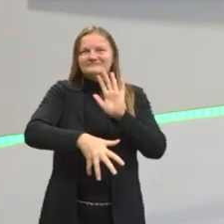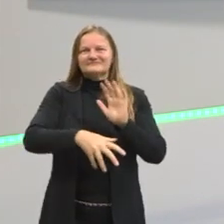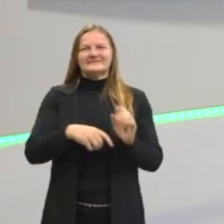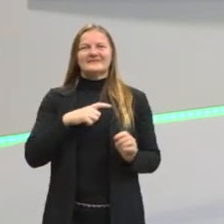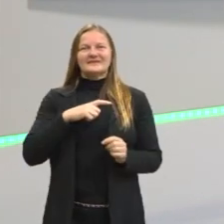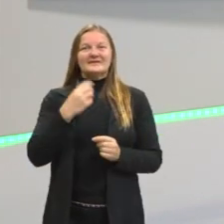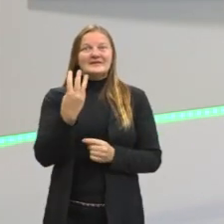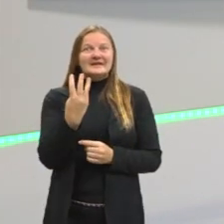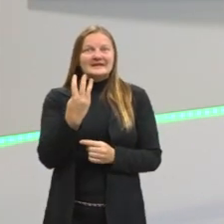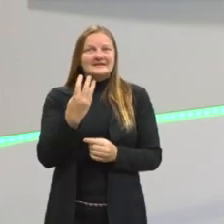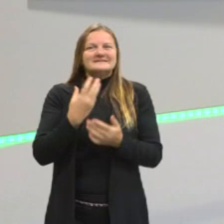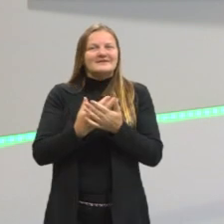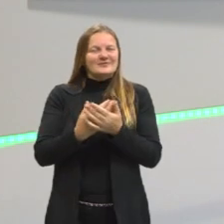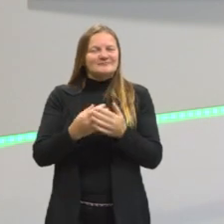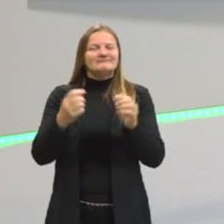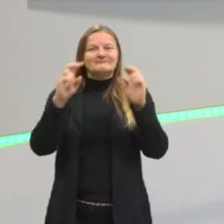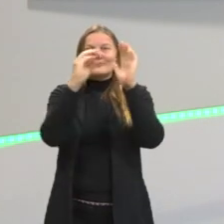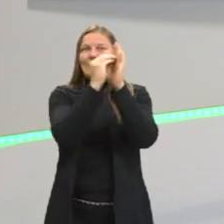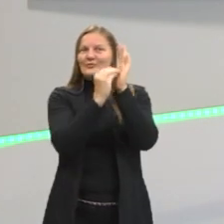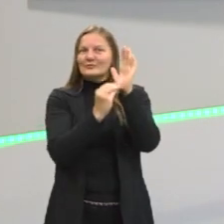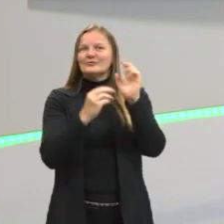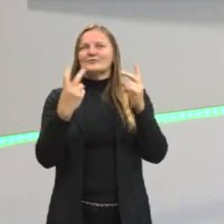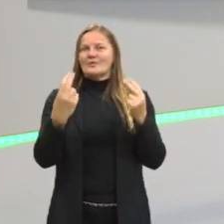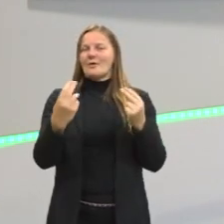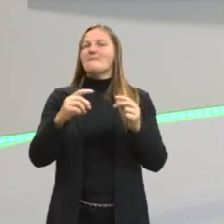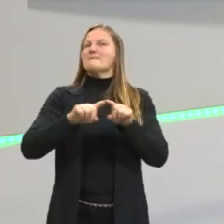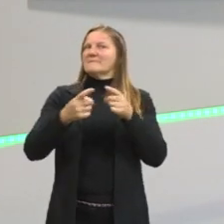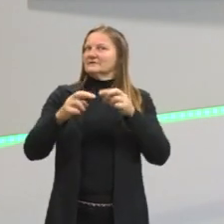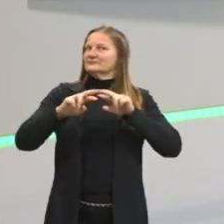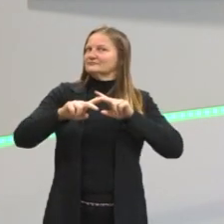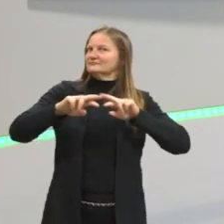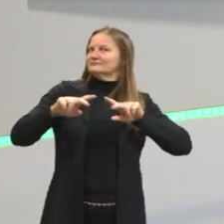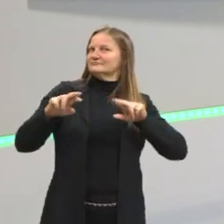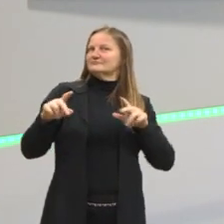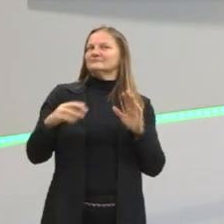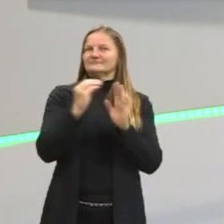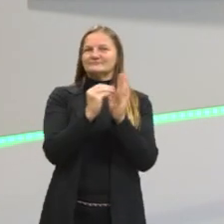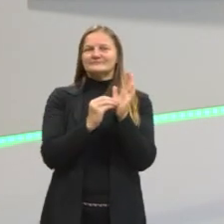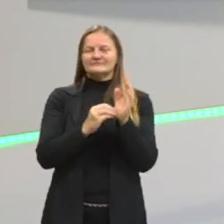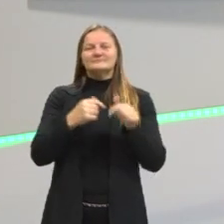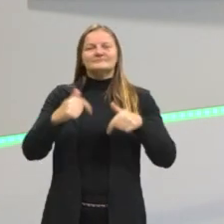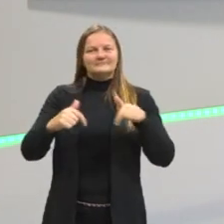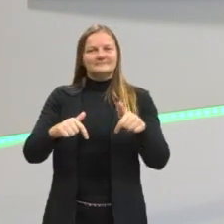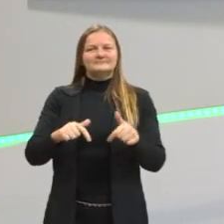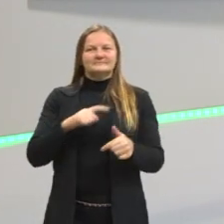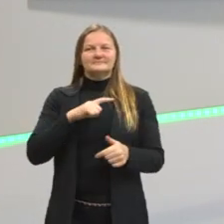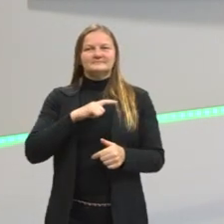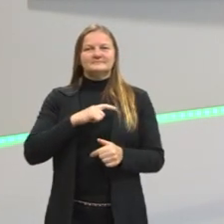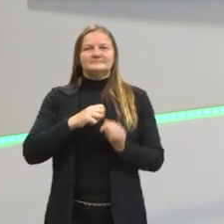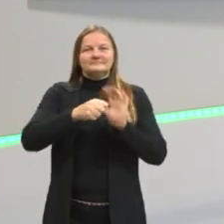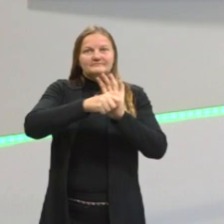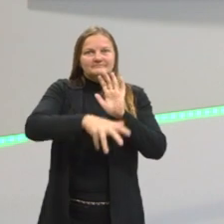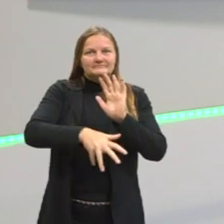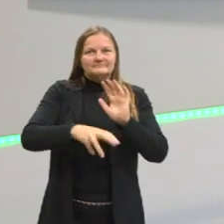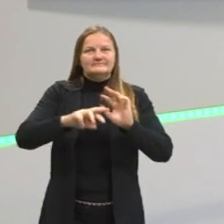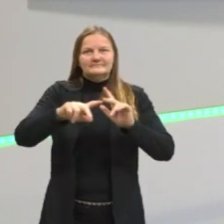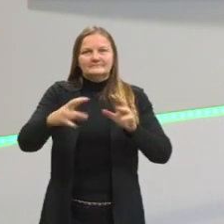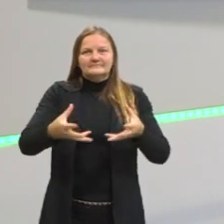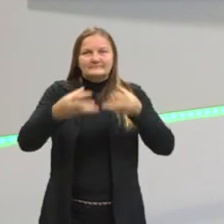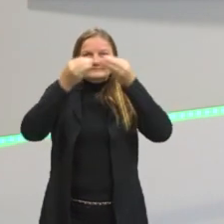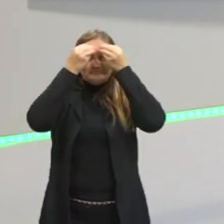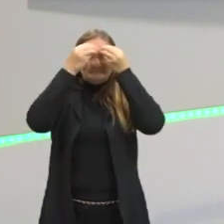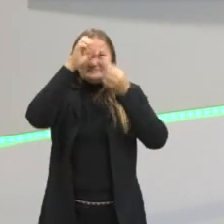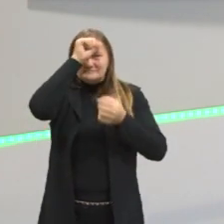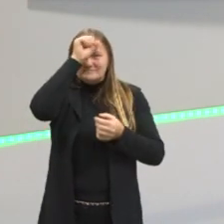três aulas sobre figuras de linguagem, mas é que tem bastante conteúdo para a gente trabalhar, tem bastante coisa para a gente